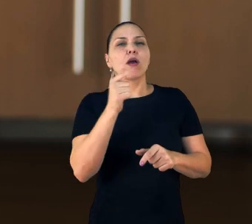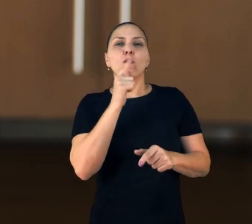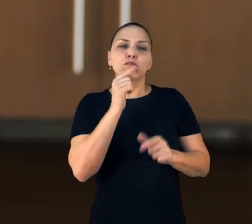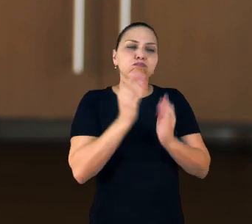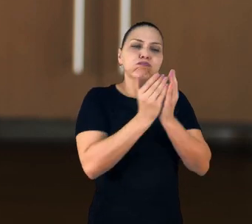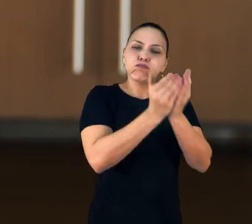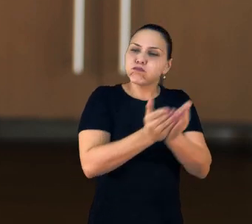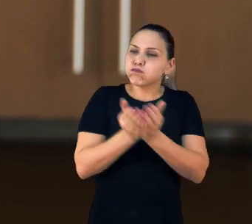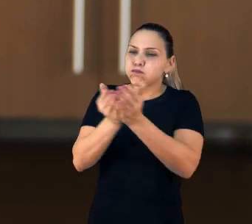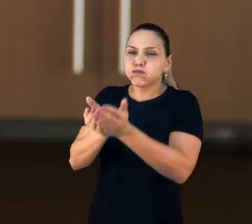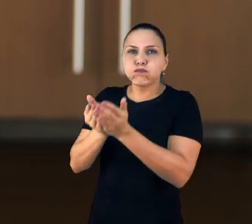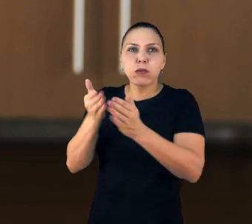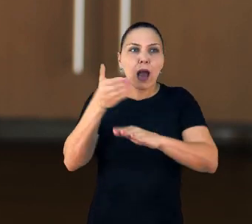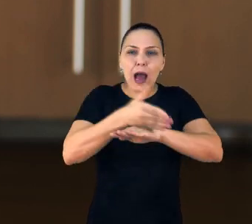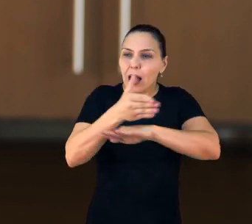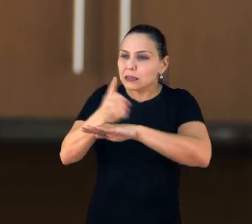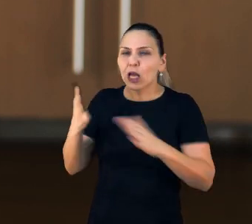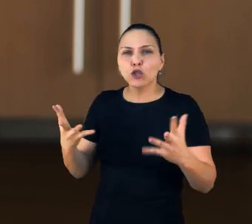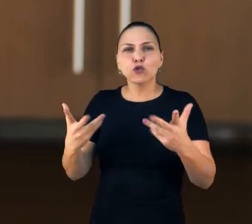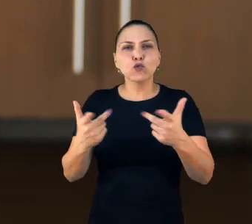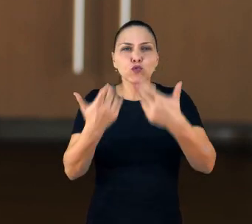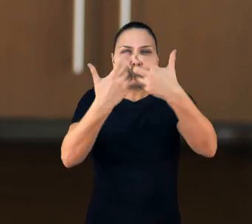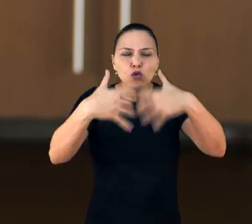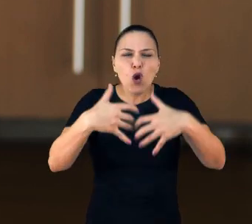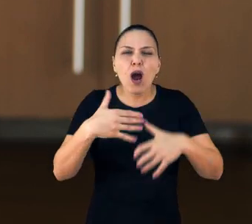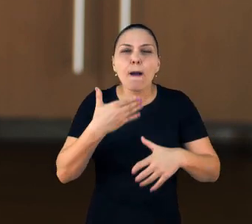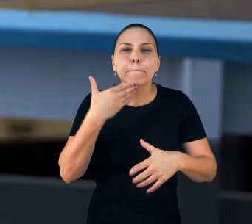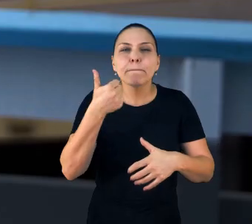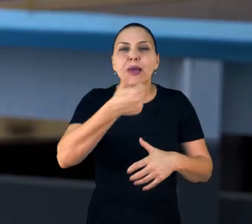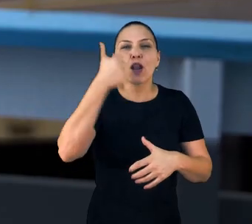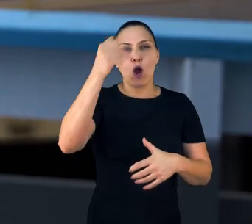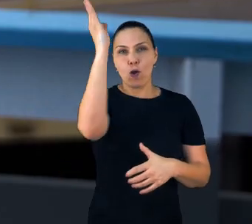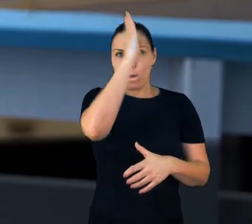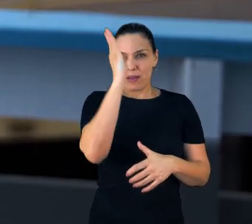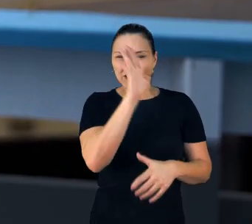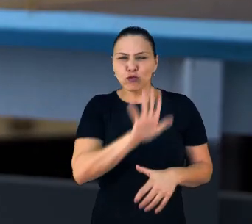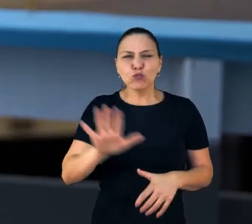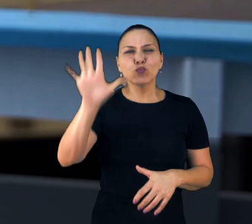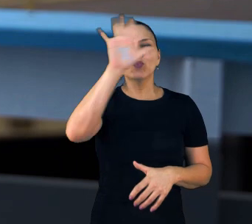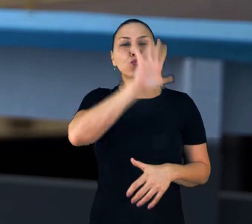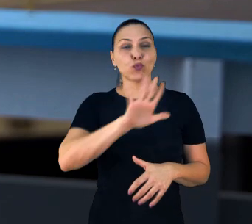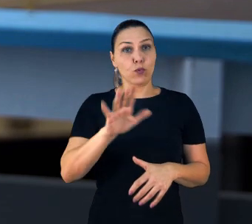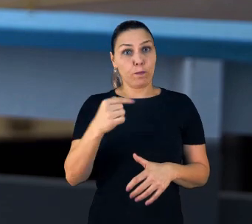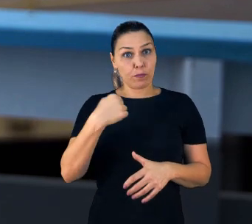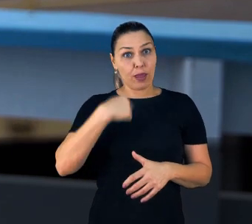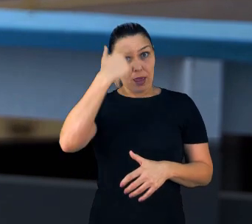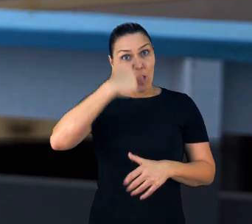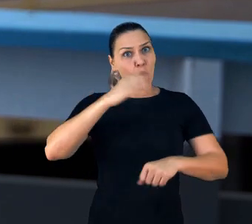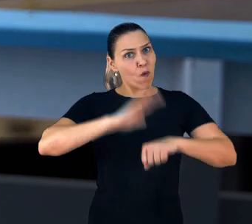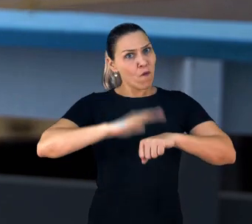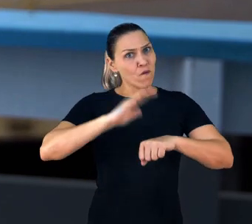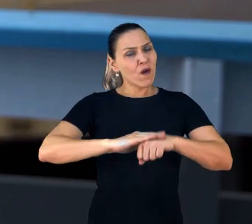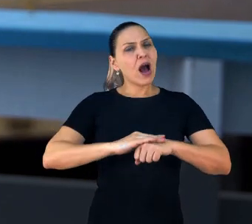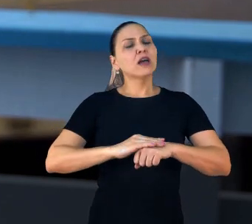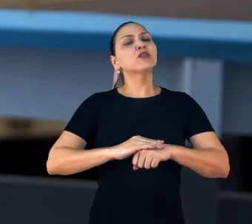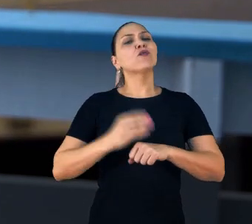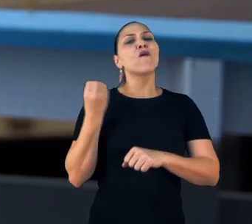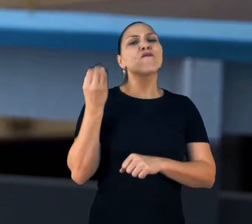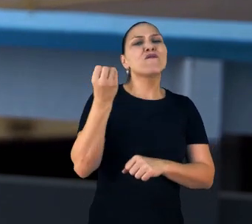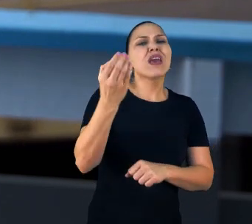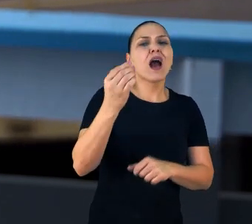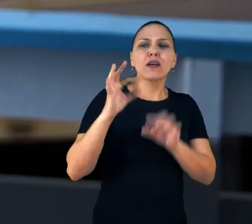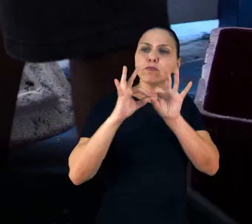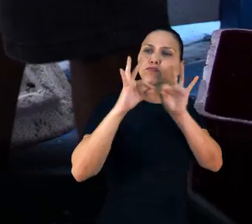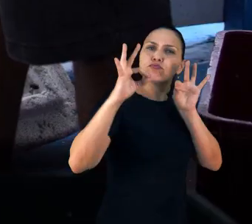e facilitando assim a logística no país como um todo. Eu sou de Anuri, né? E faço a minha viagem até